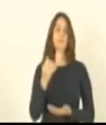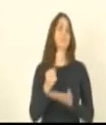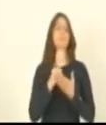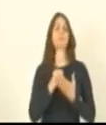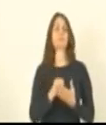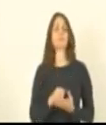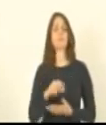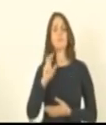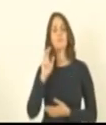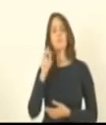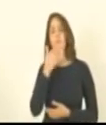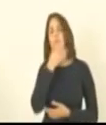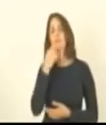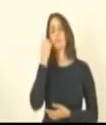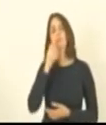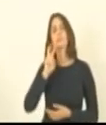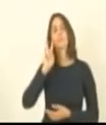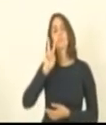Vandinho Leite